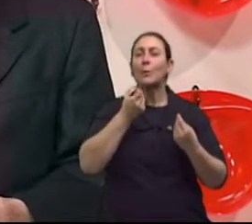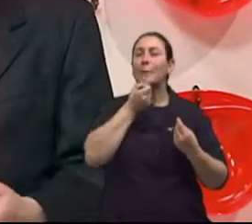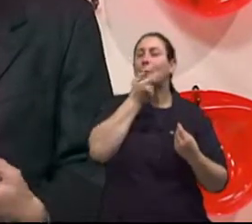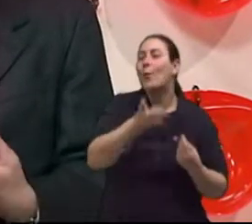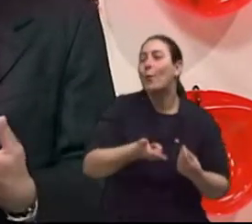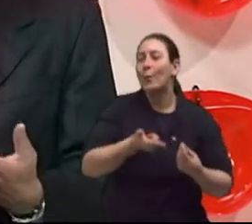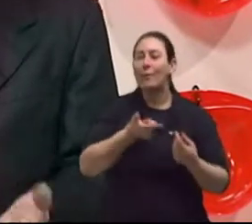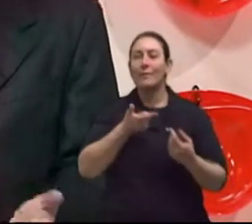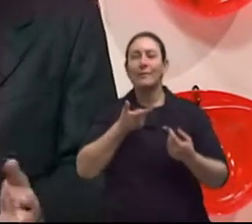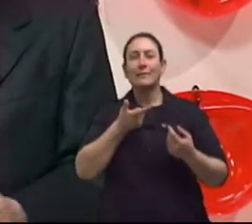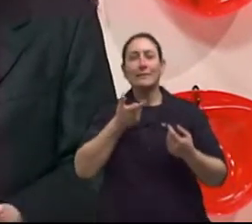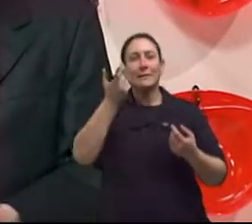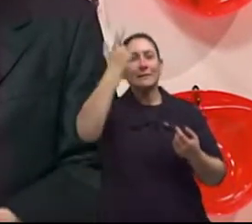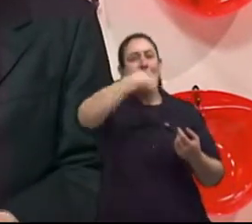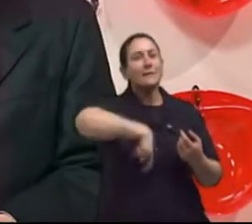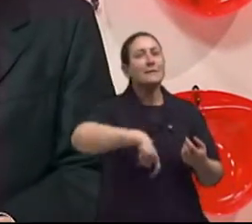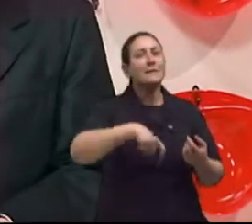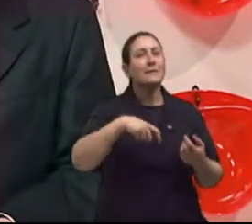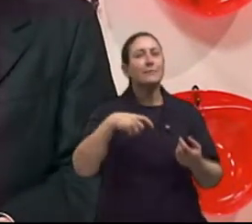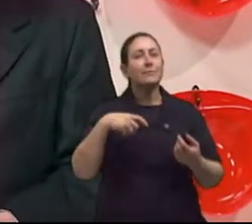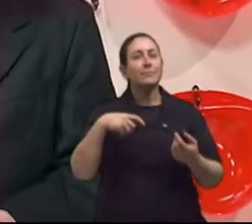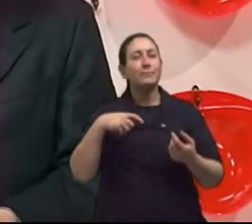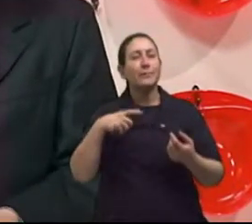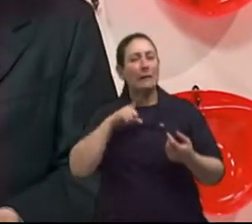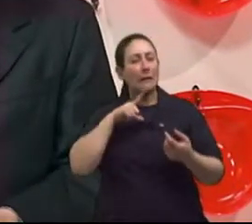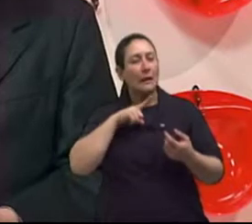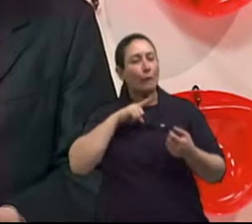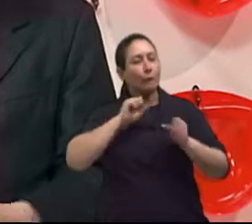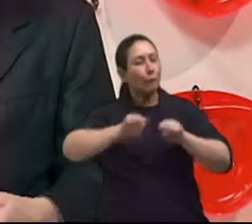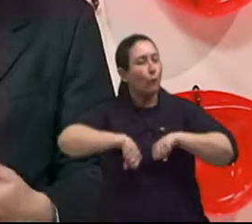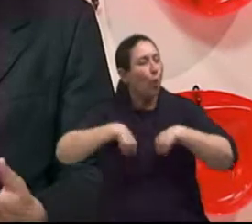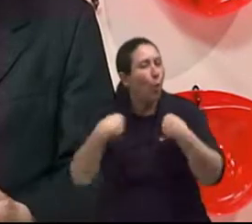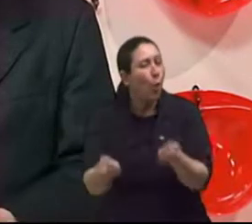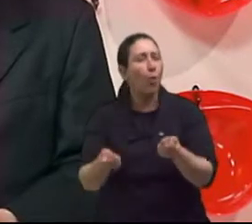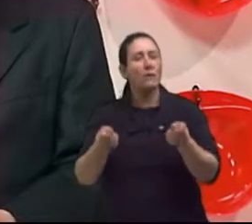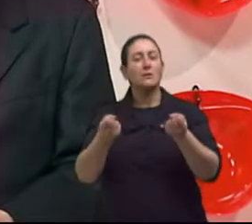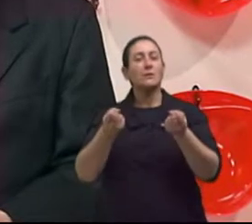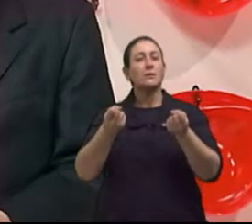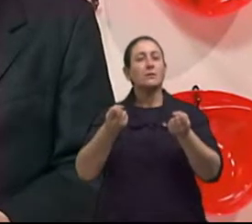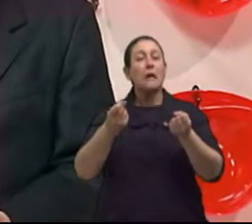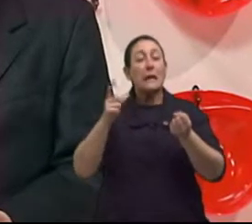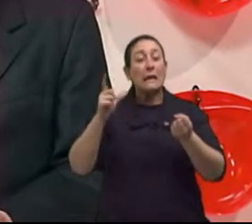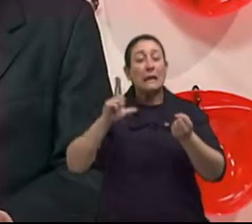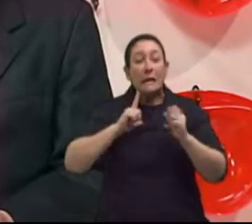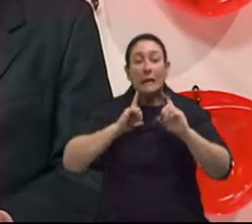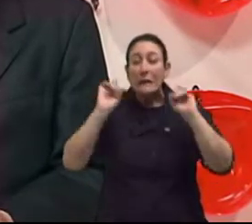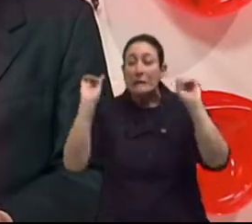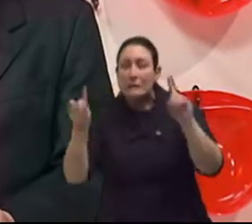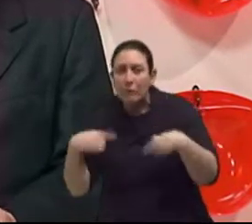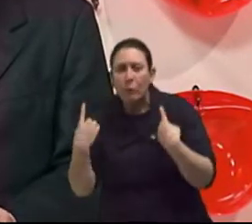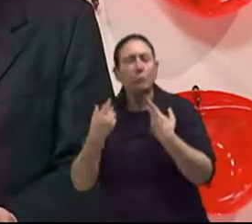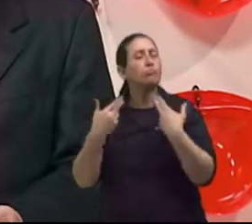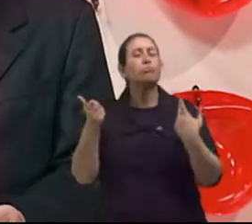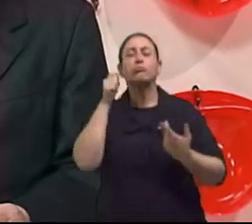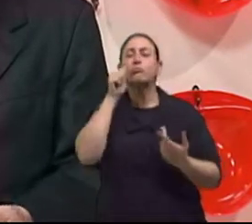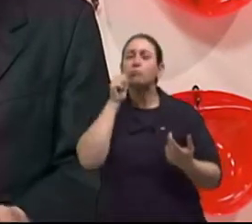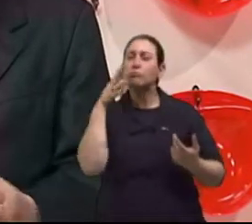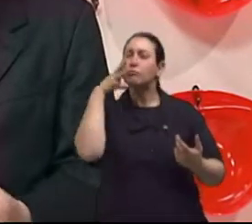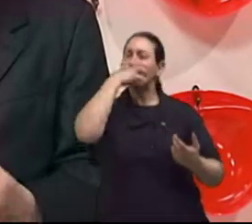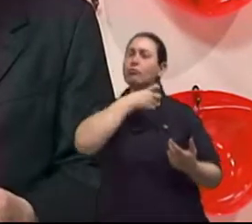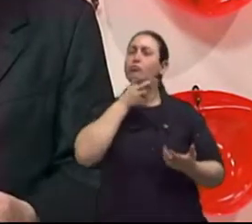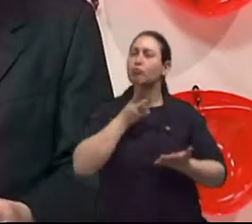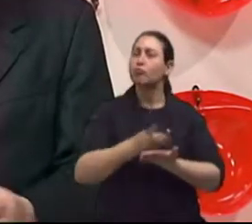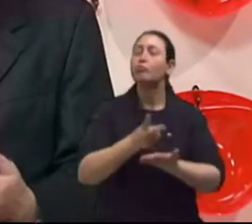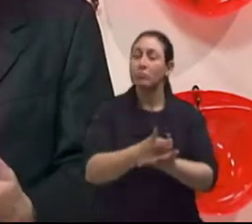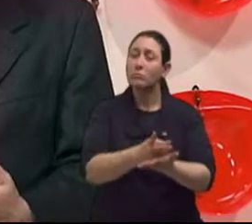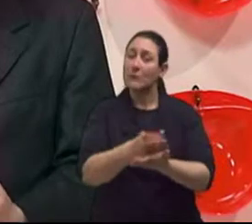muita força de vontade todos os desafios que se apresentam para ela. Então, eu acredito